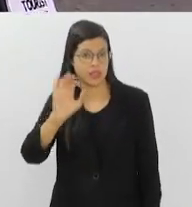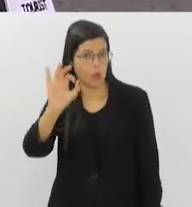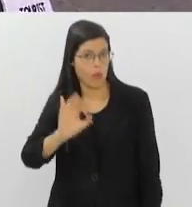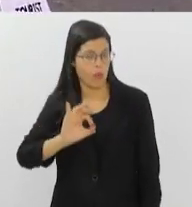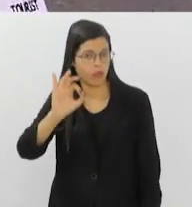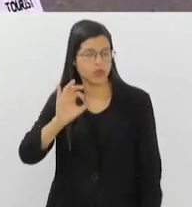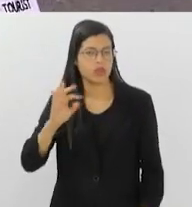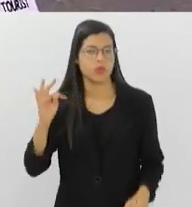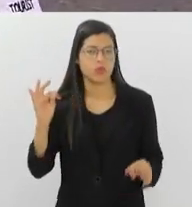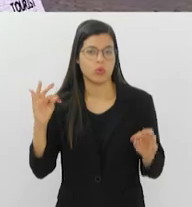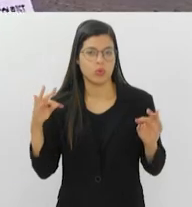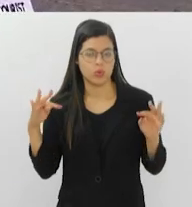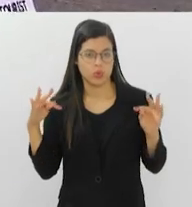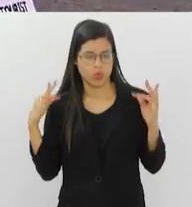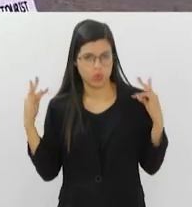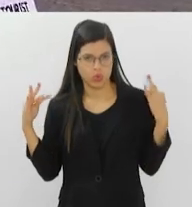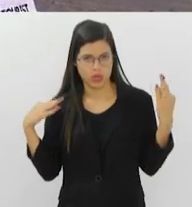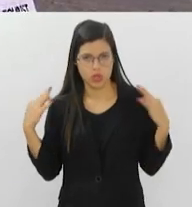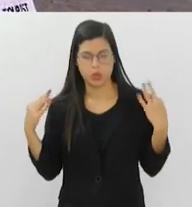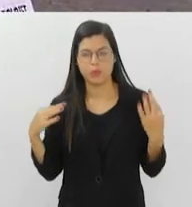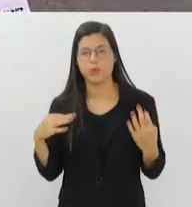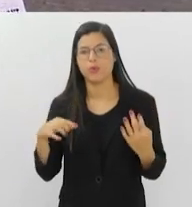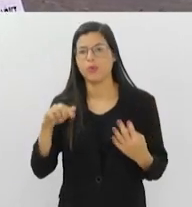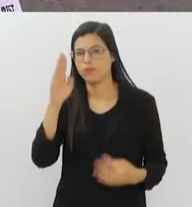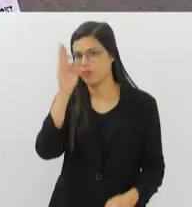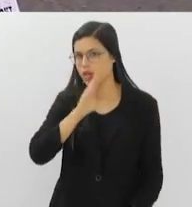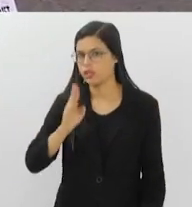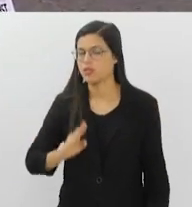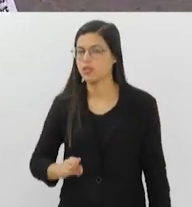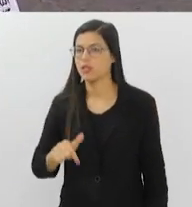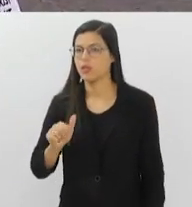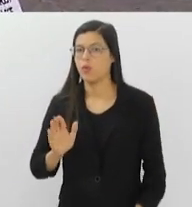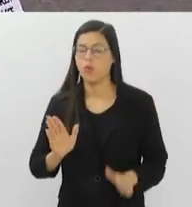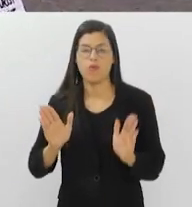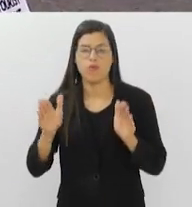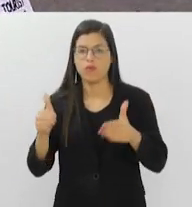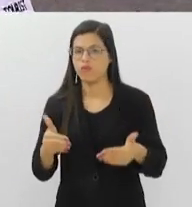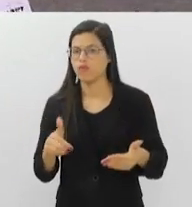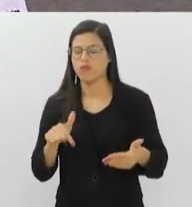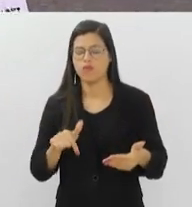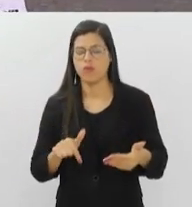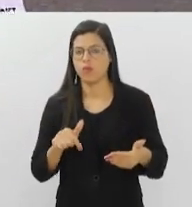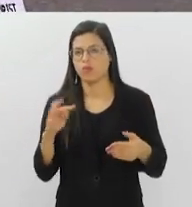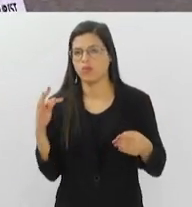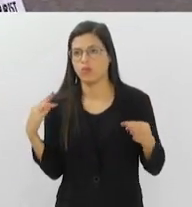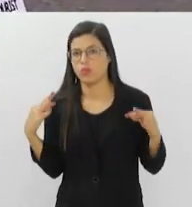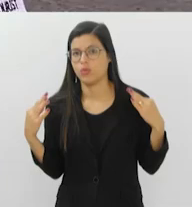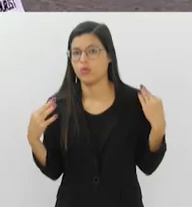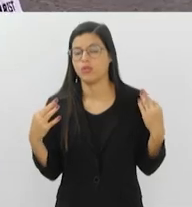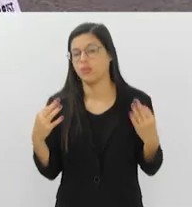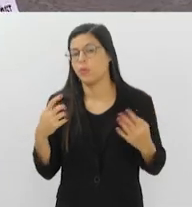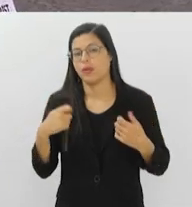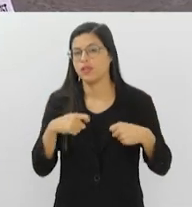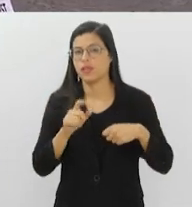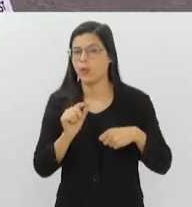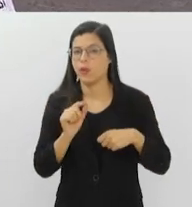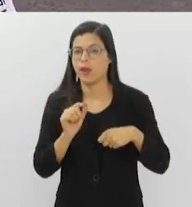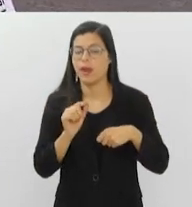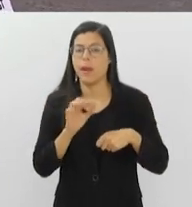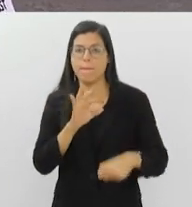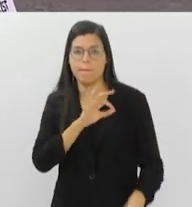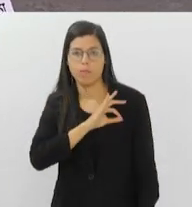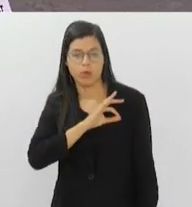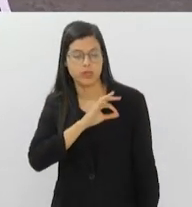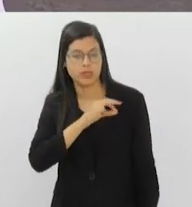turismo nacional. E, obviamente, essa vocação turística exige da Polícia Militar e dos órgãos públicos